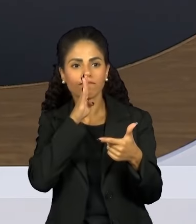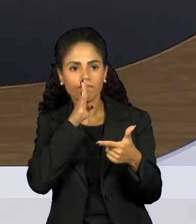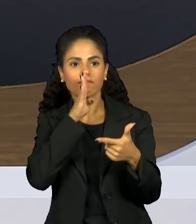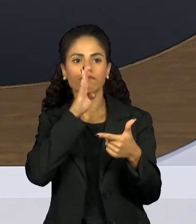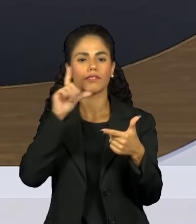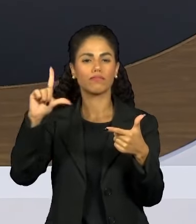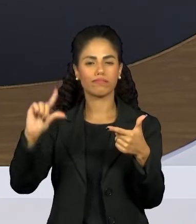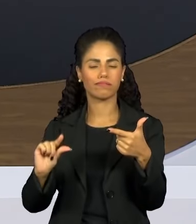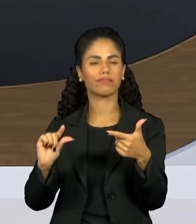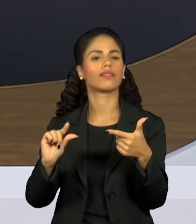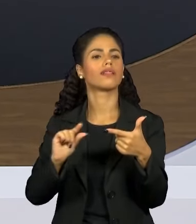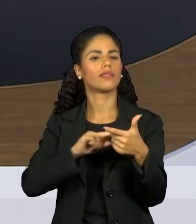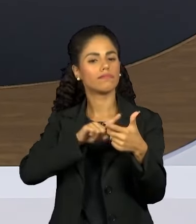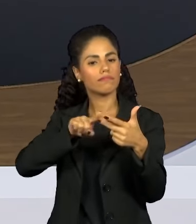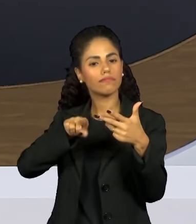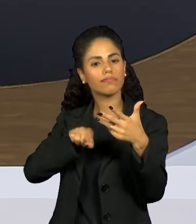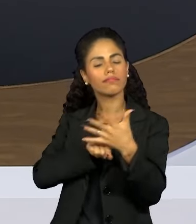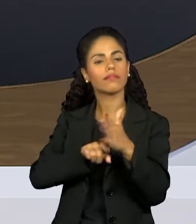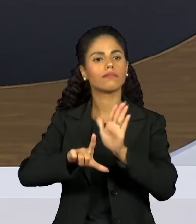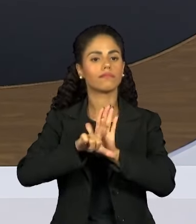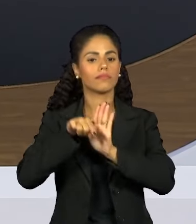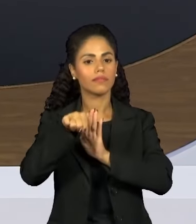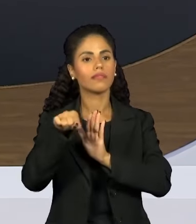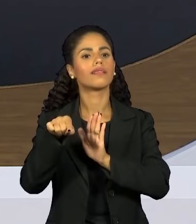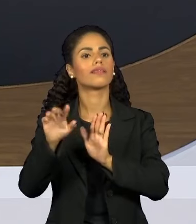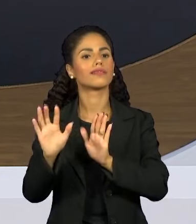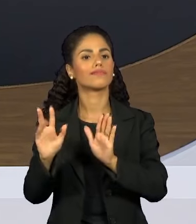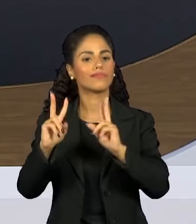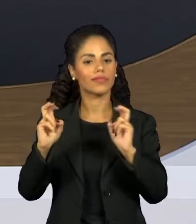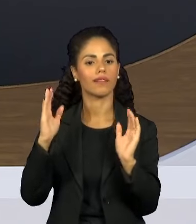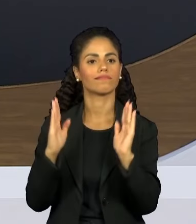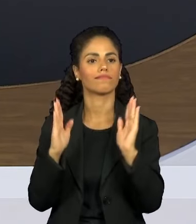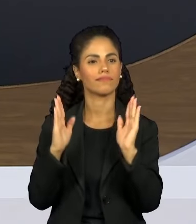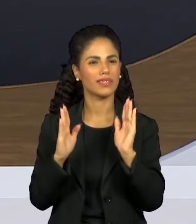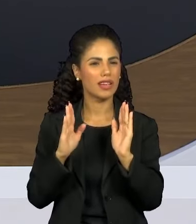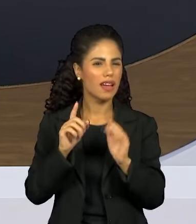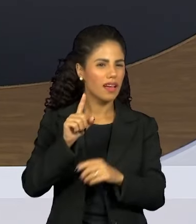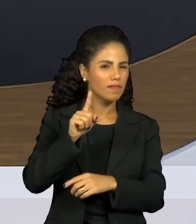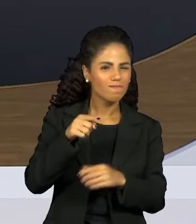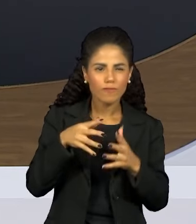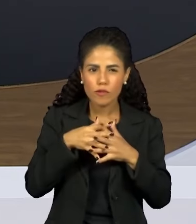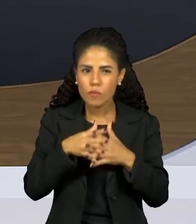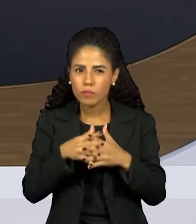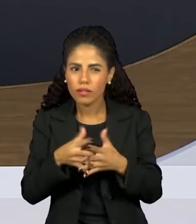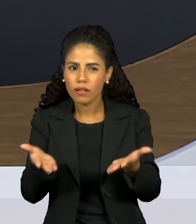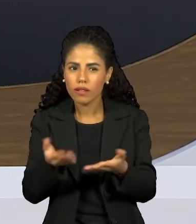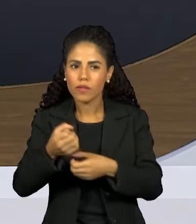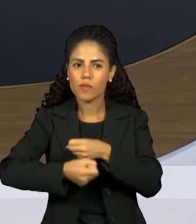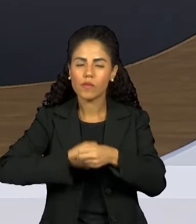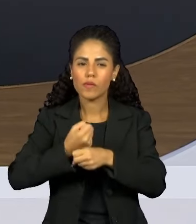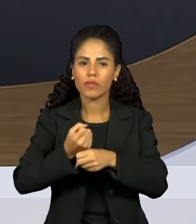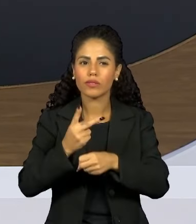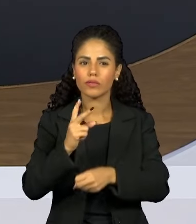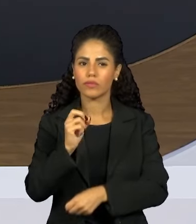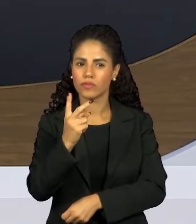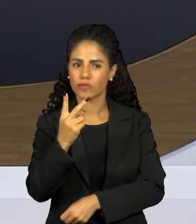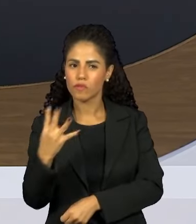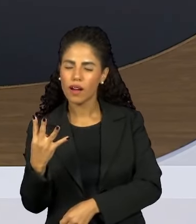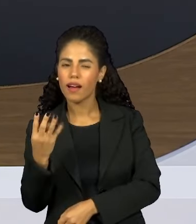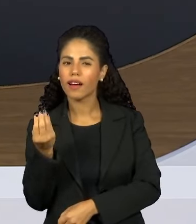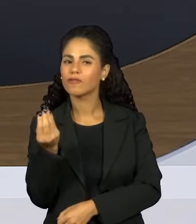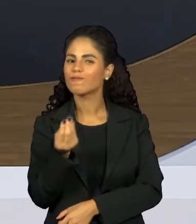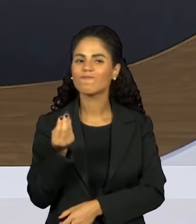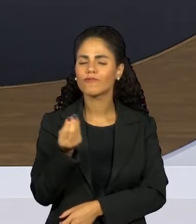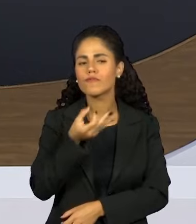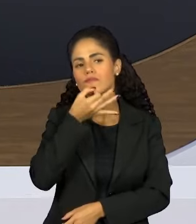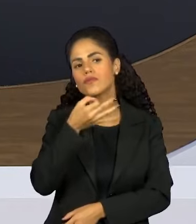aí que cercam os festejos. Foi mais complicado nesse ano, a você atribui essa tensão